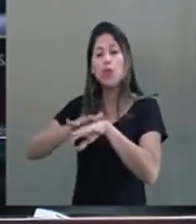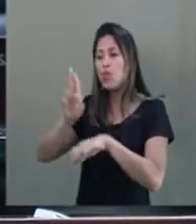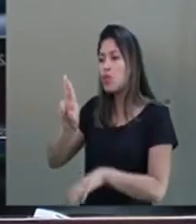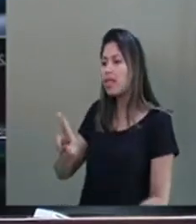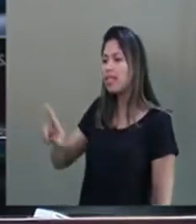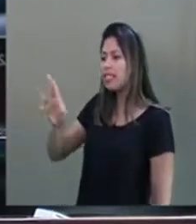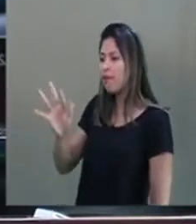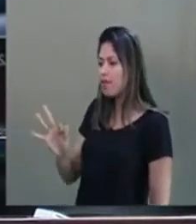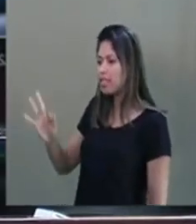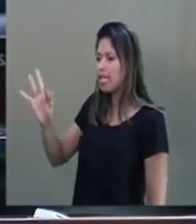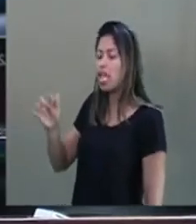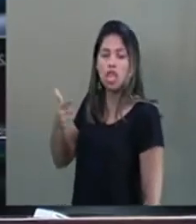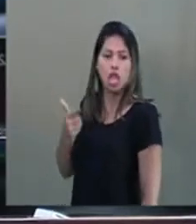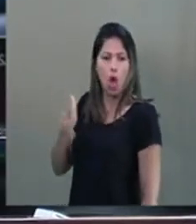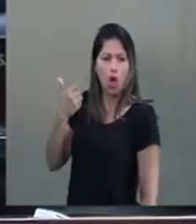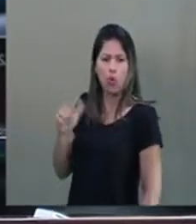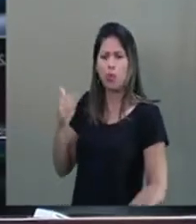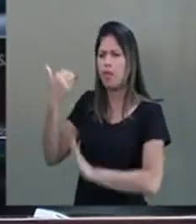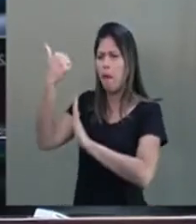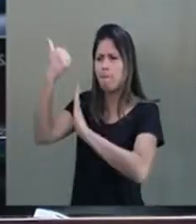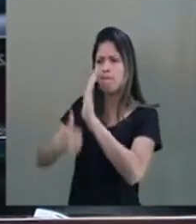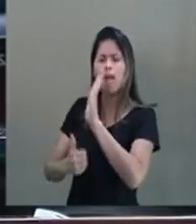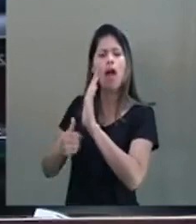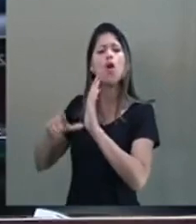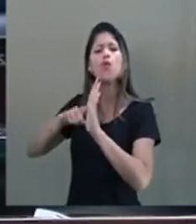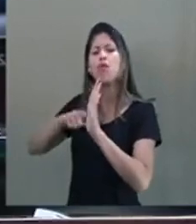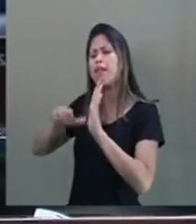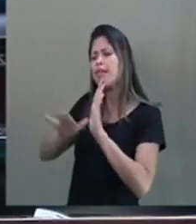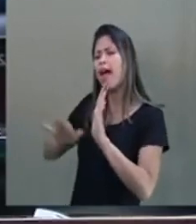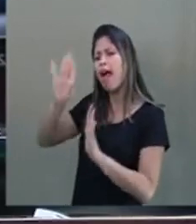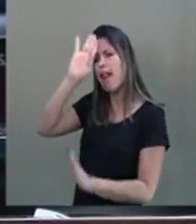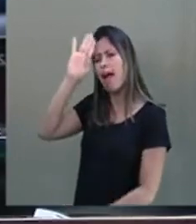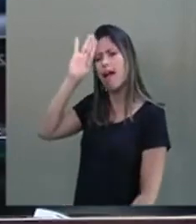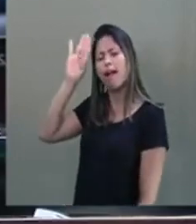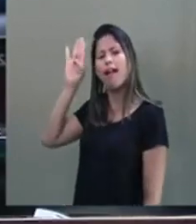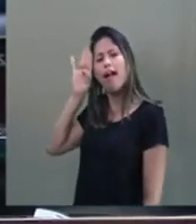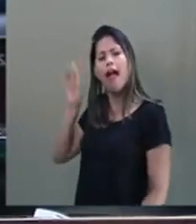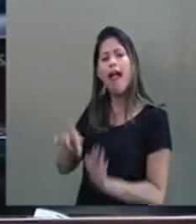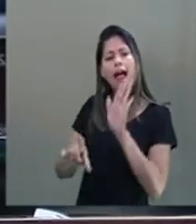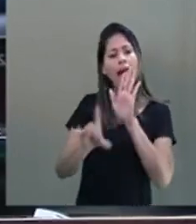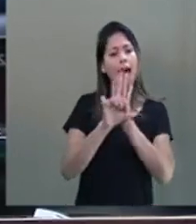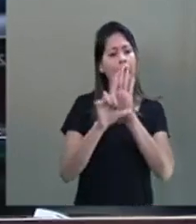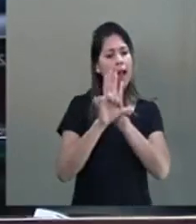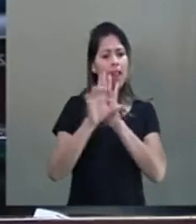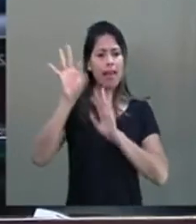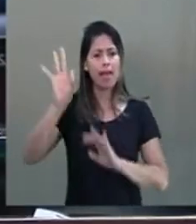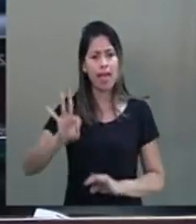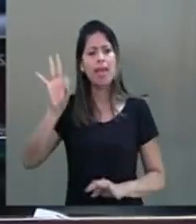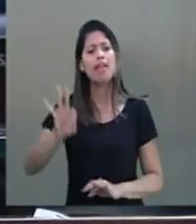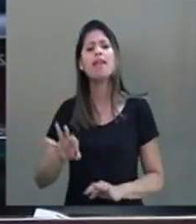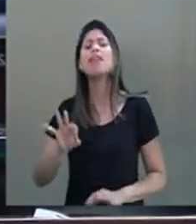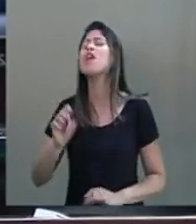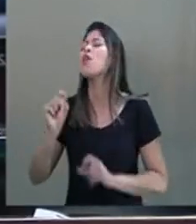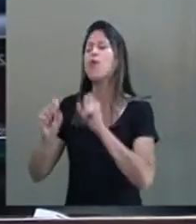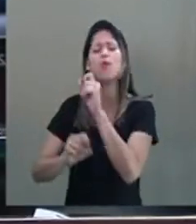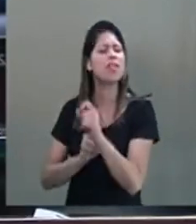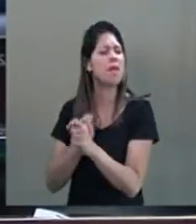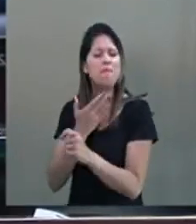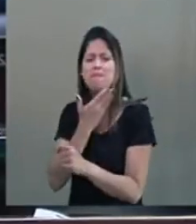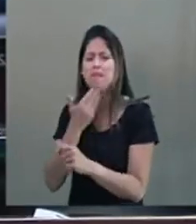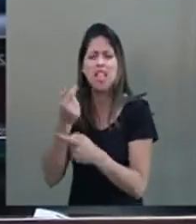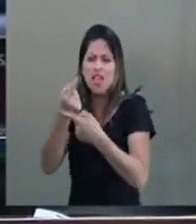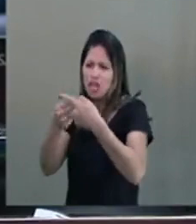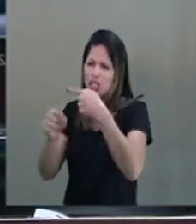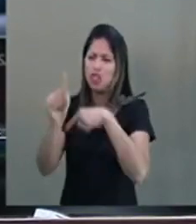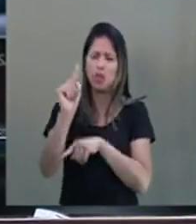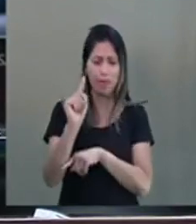tiveram redução no padrão acadêmico. A lei de cotas, repito, é um sucesso. Aqueles